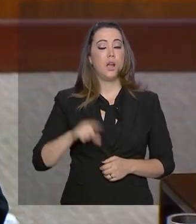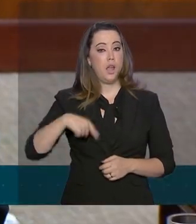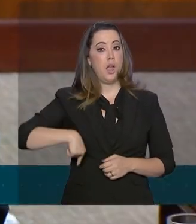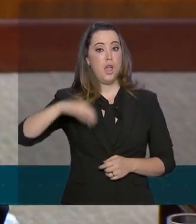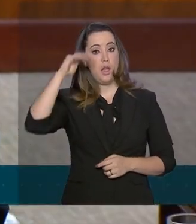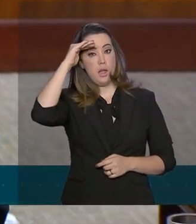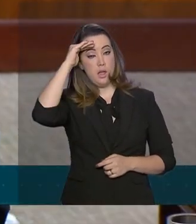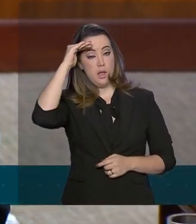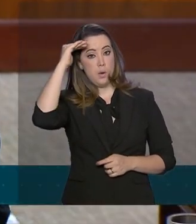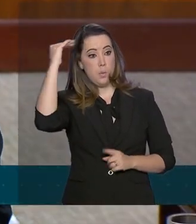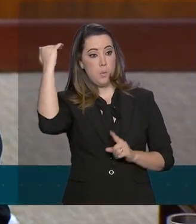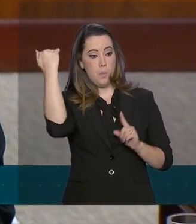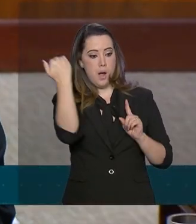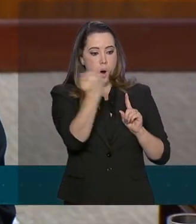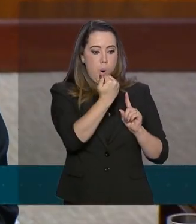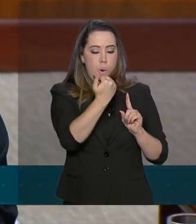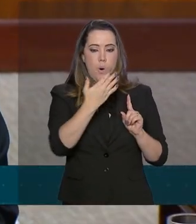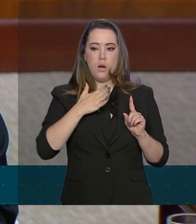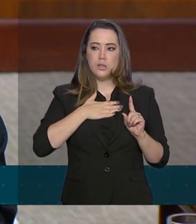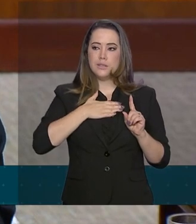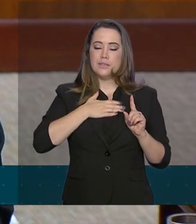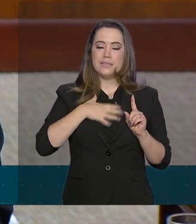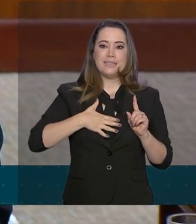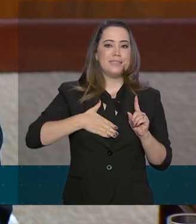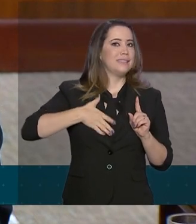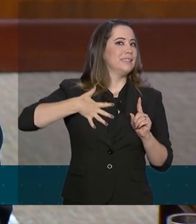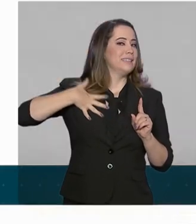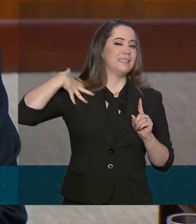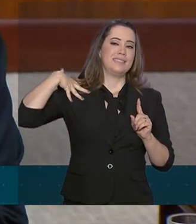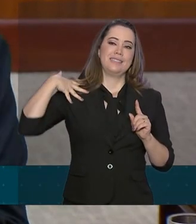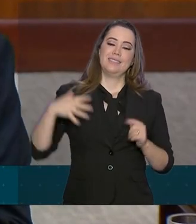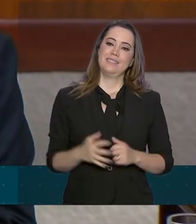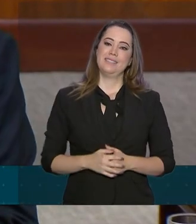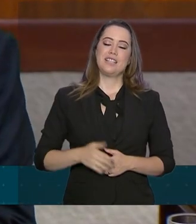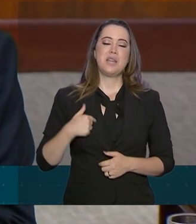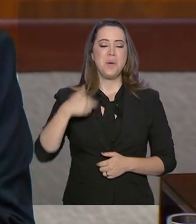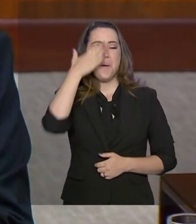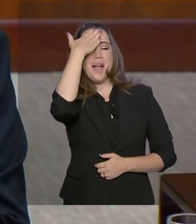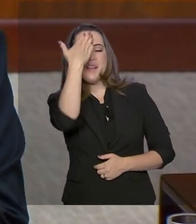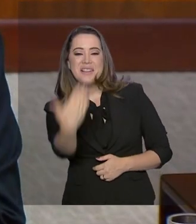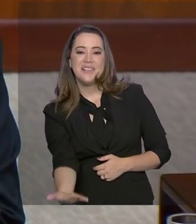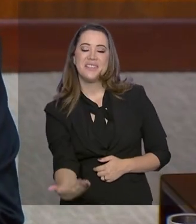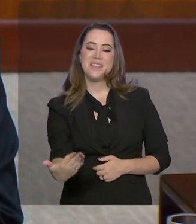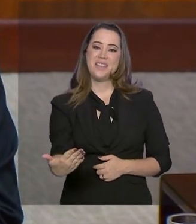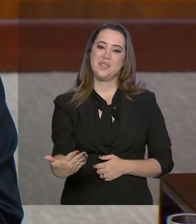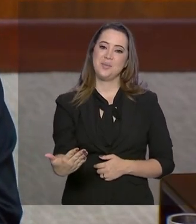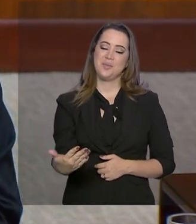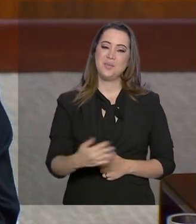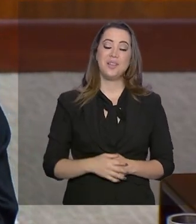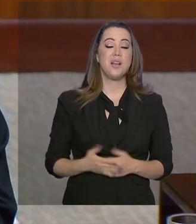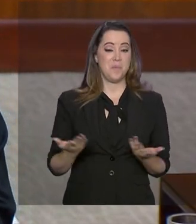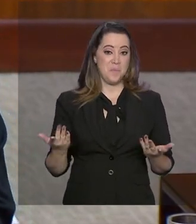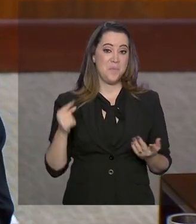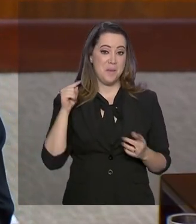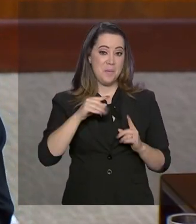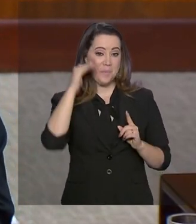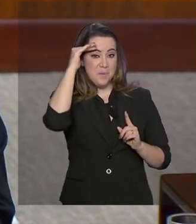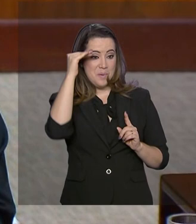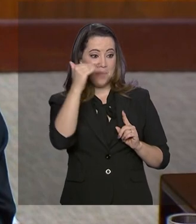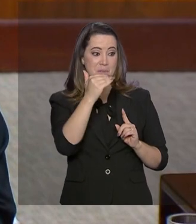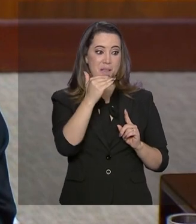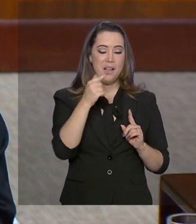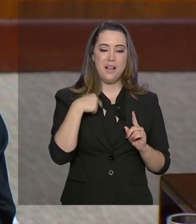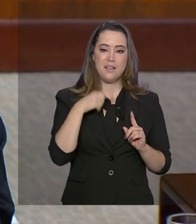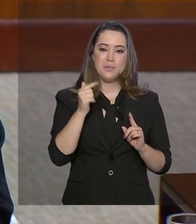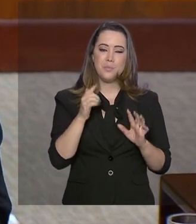que me deixa extremamente orgulhoso. Então eu agradeço essa homenagem, homenagem que leva o